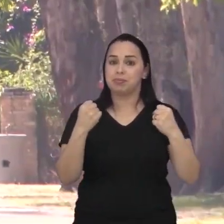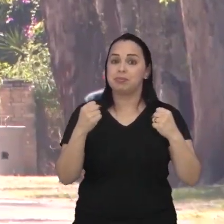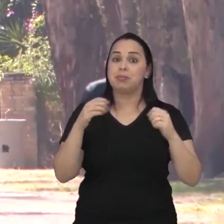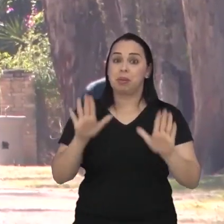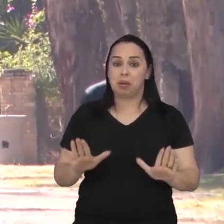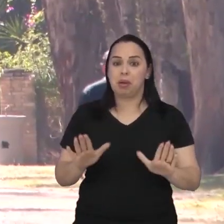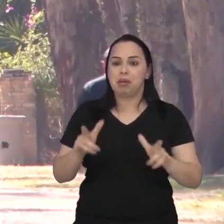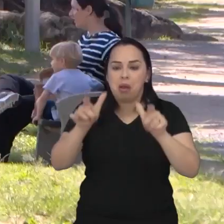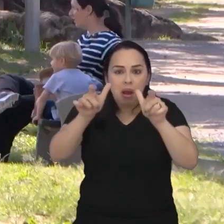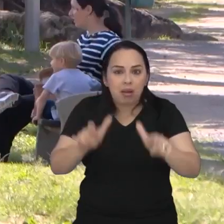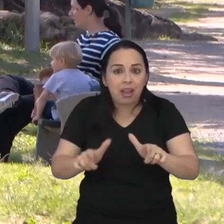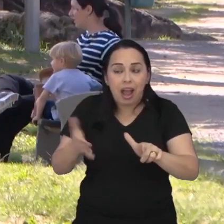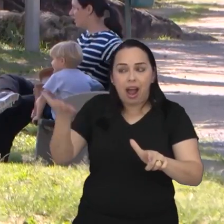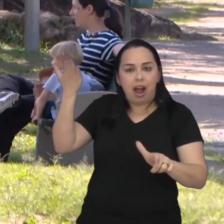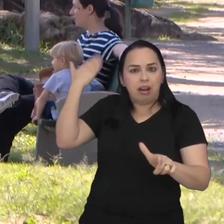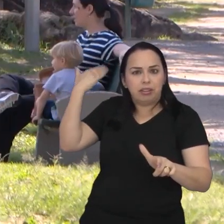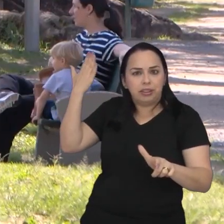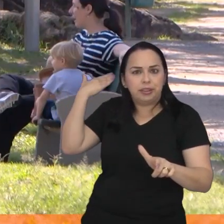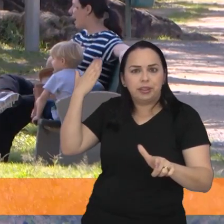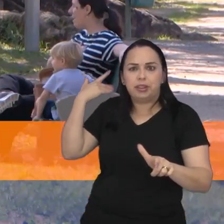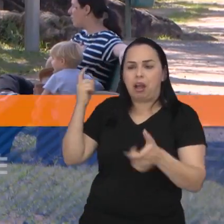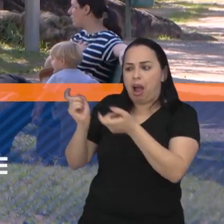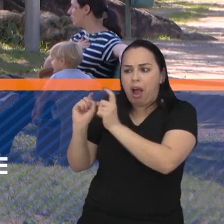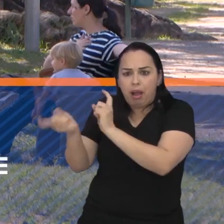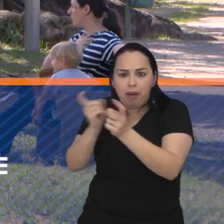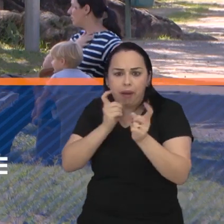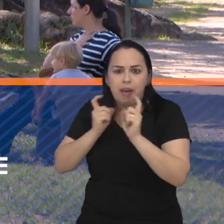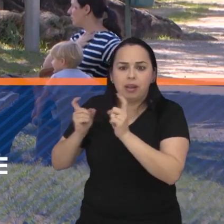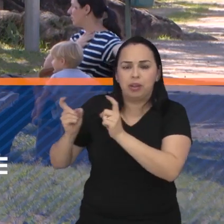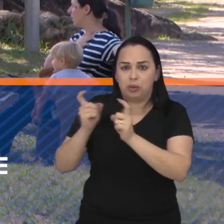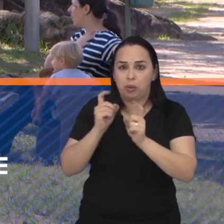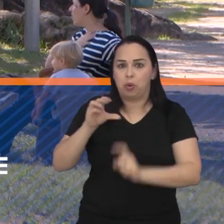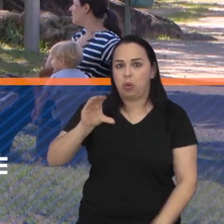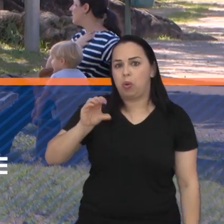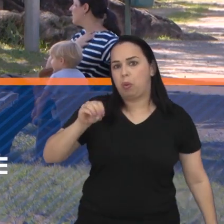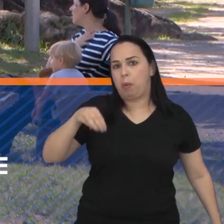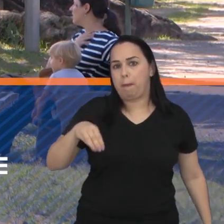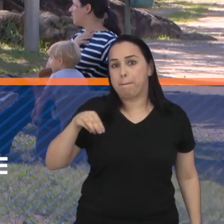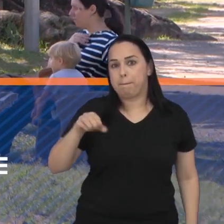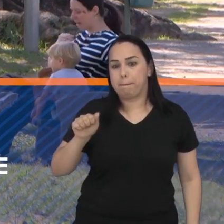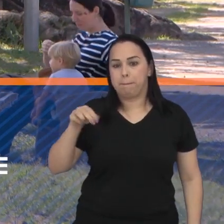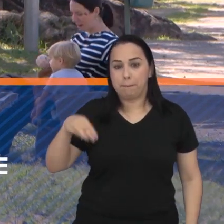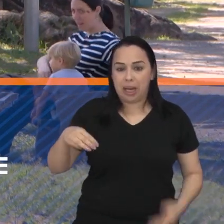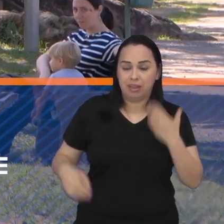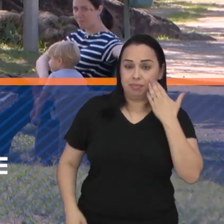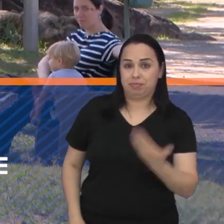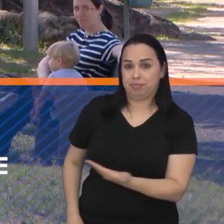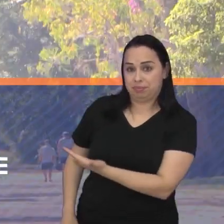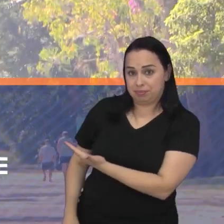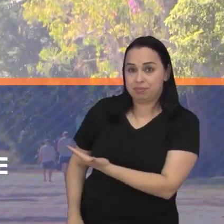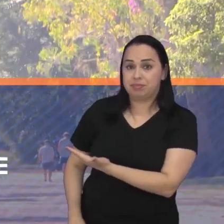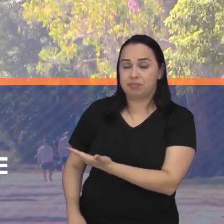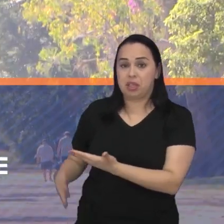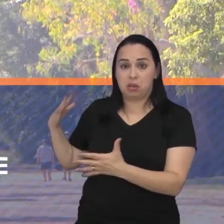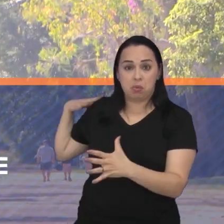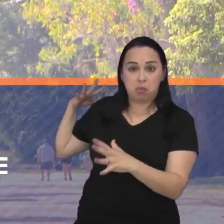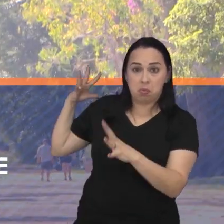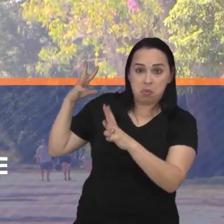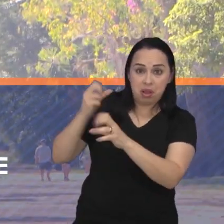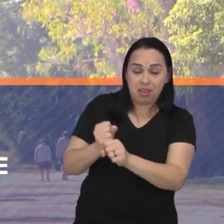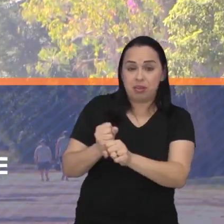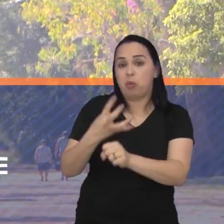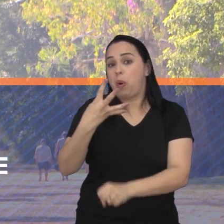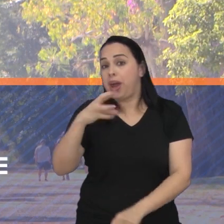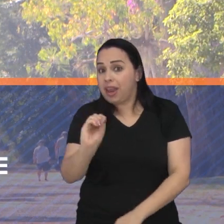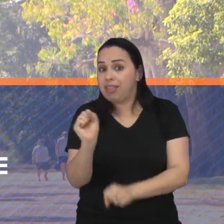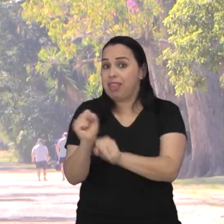de sugestões que nasceram durante reuniões do Coman, o Conselho Municipal de Meio Ambiente, que esse ano completa